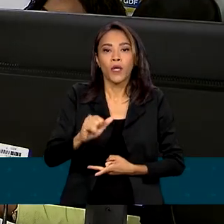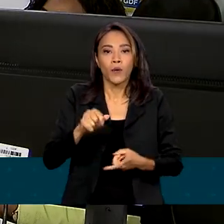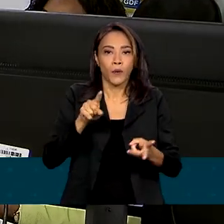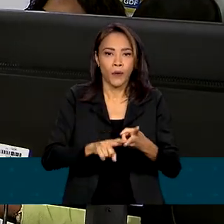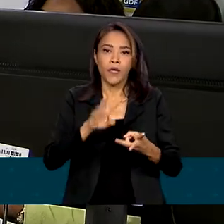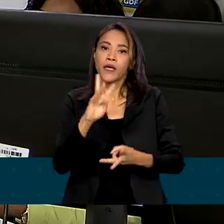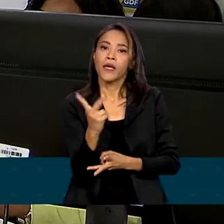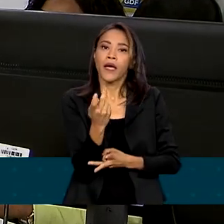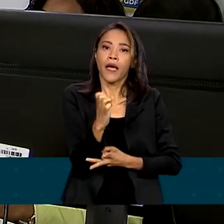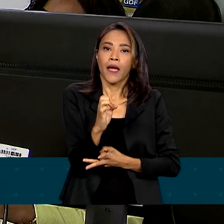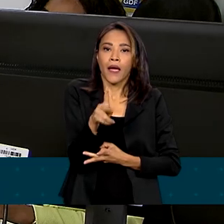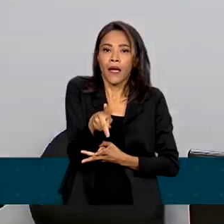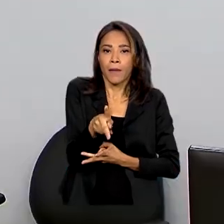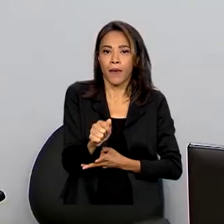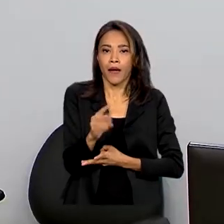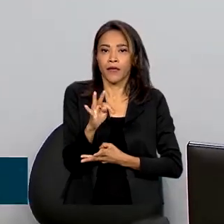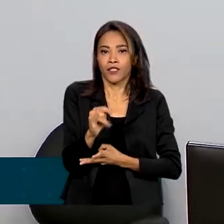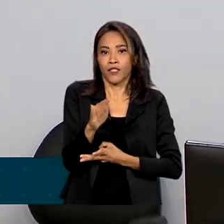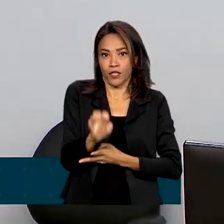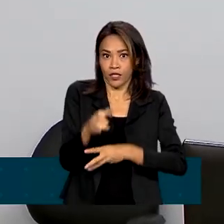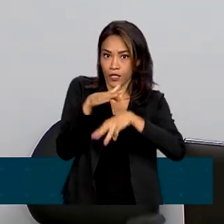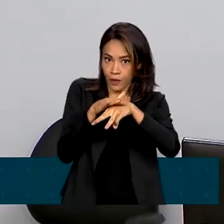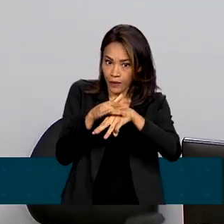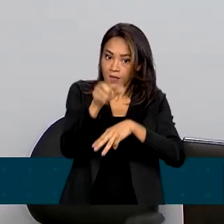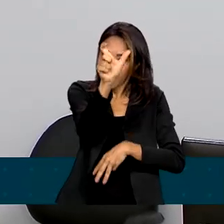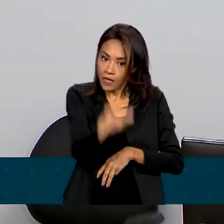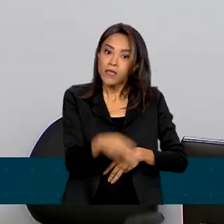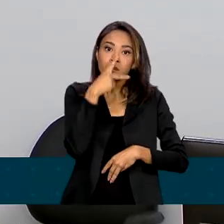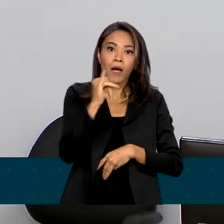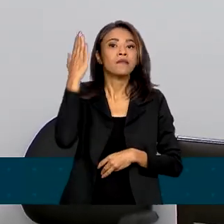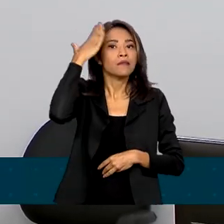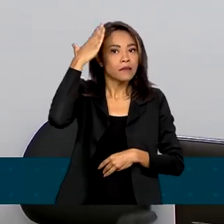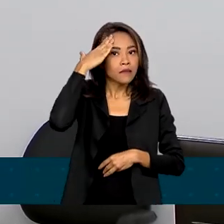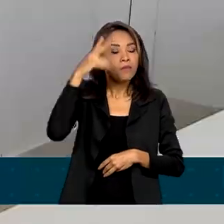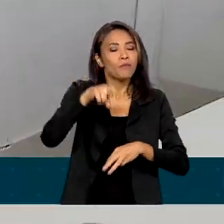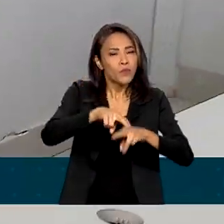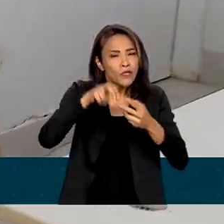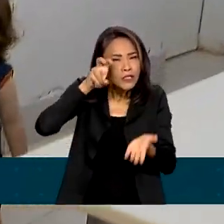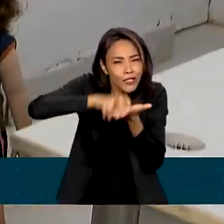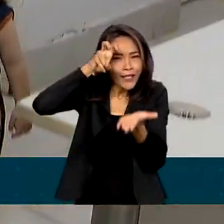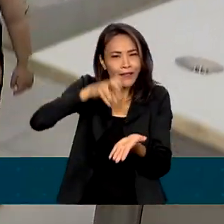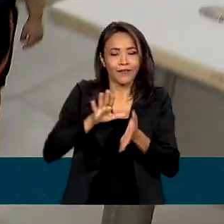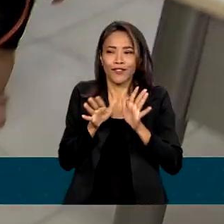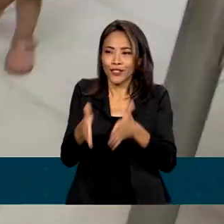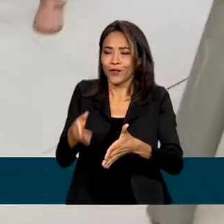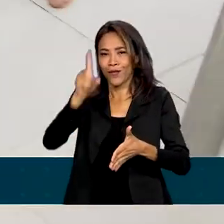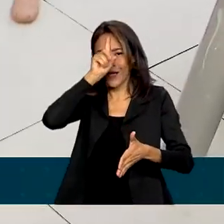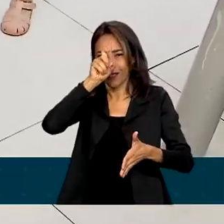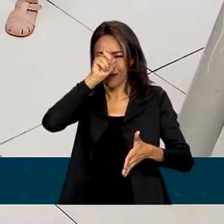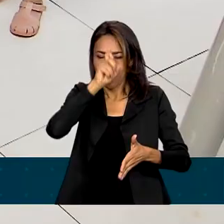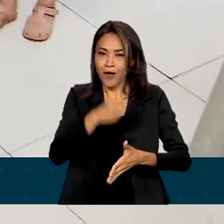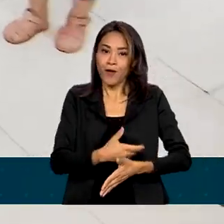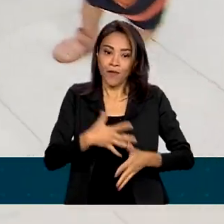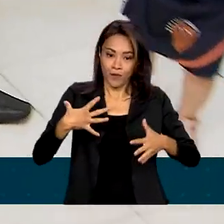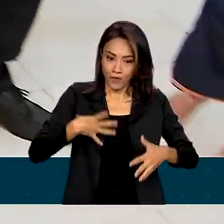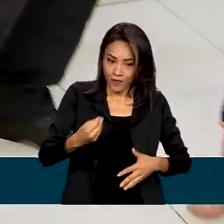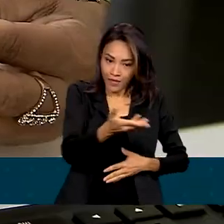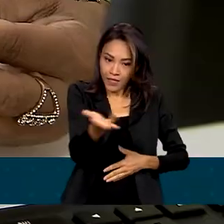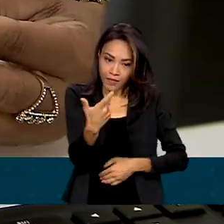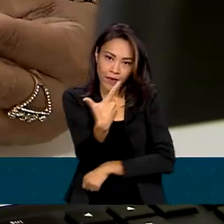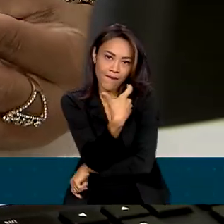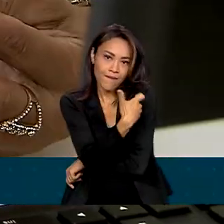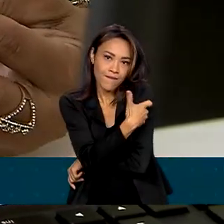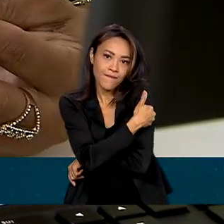Esse pai sabe disso e chegou cedo a essa unidade de saúde para imunizar as pequenas e manter a